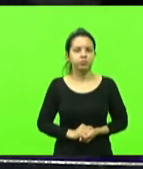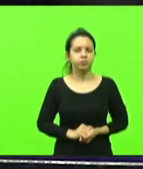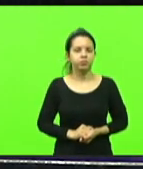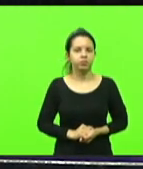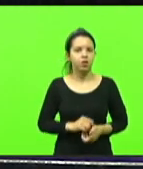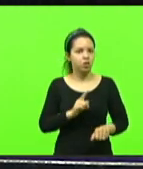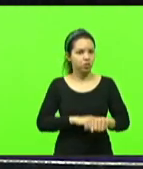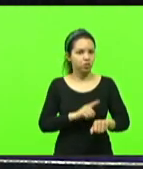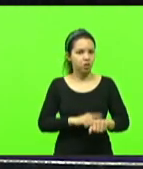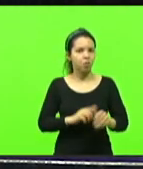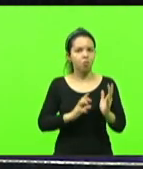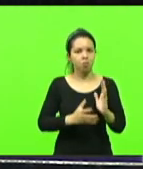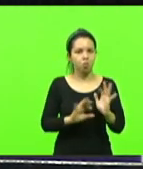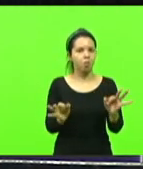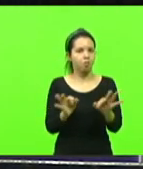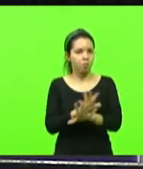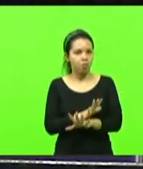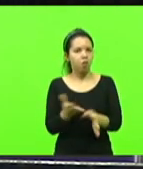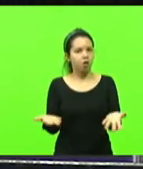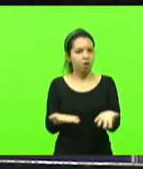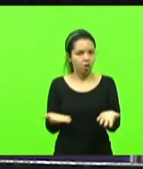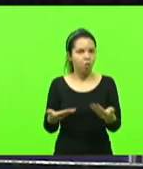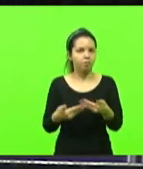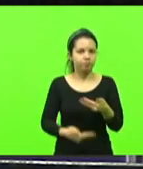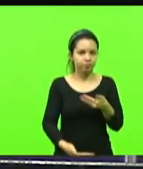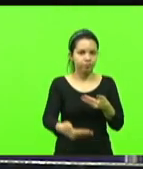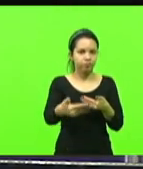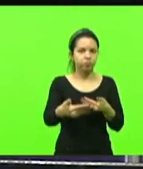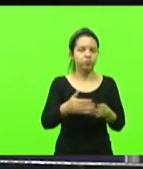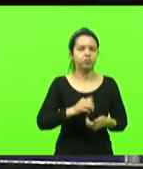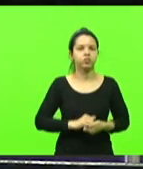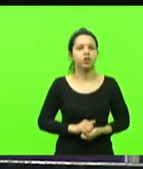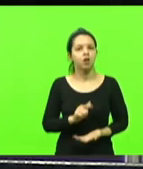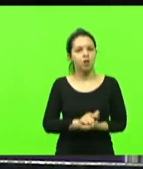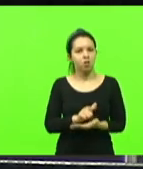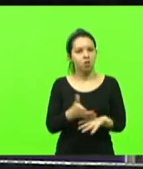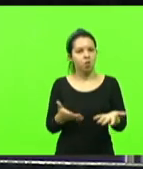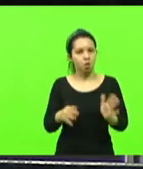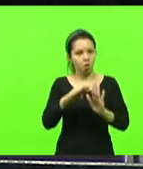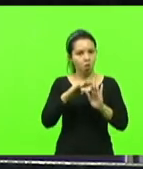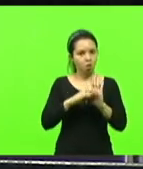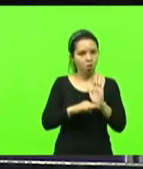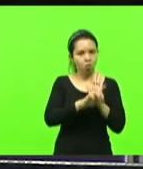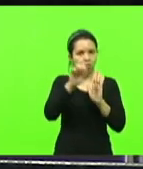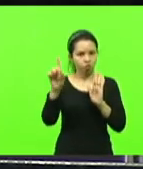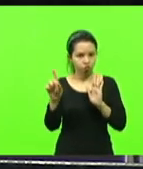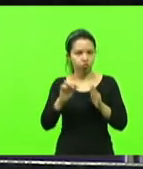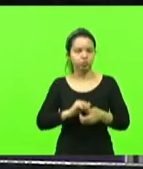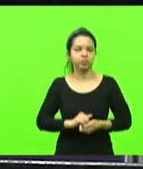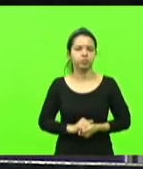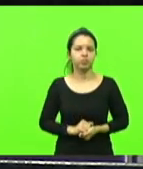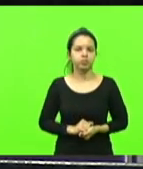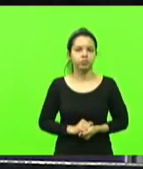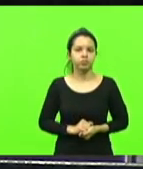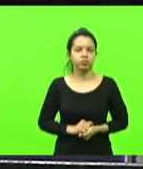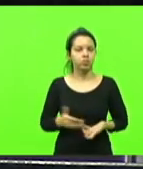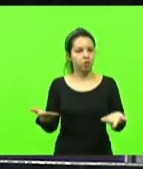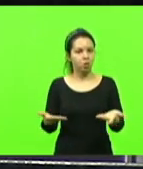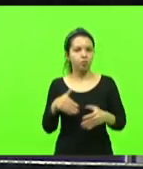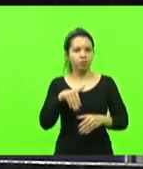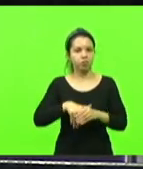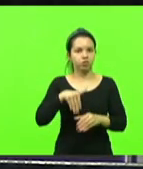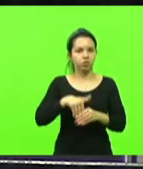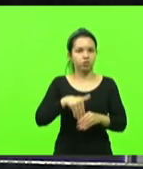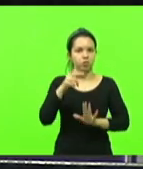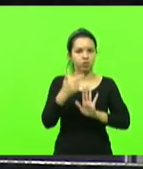horários dos partidos políticos, passamos ao grande expediente, a ordem do dia. Temos em votação,